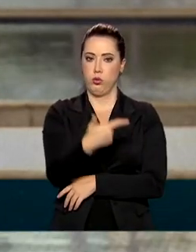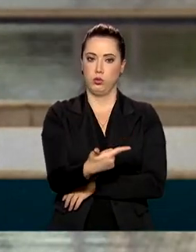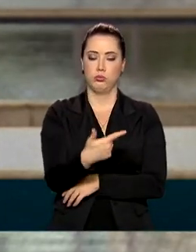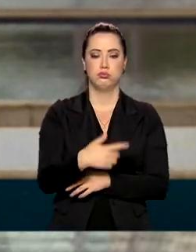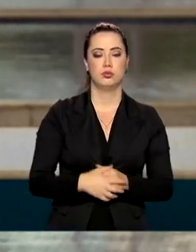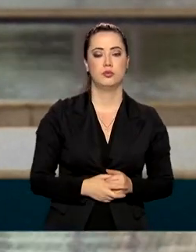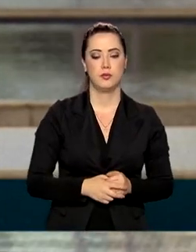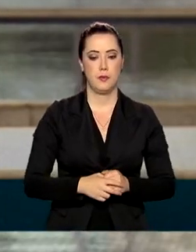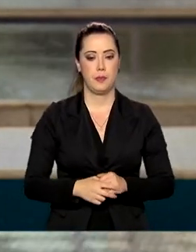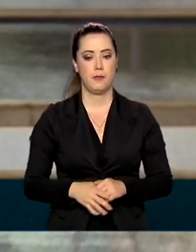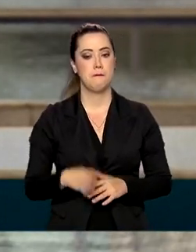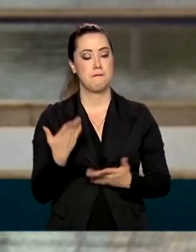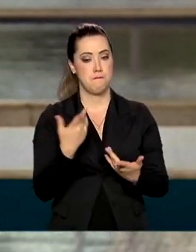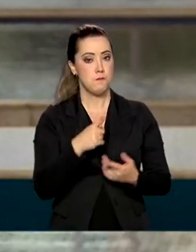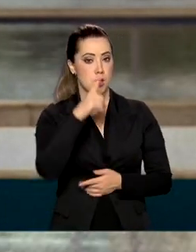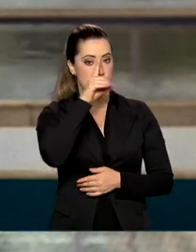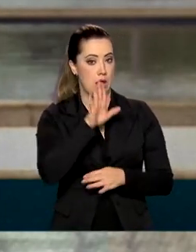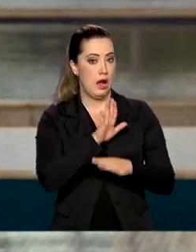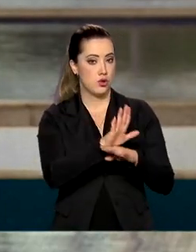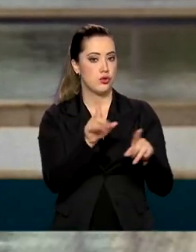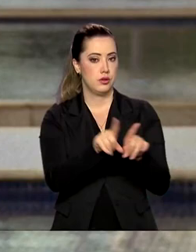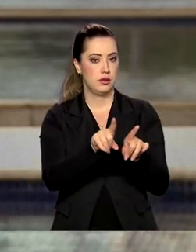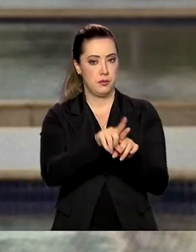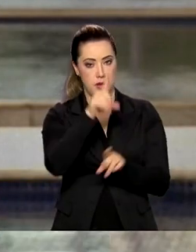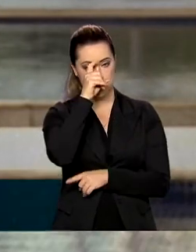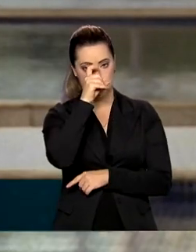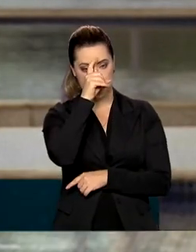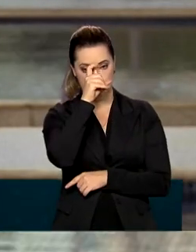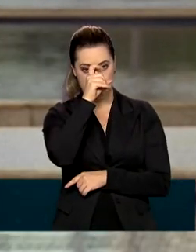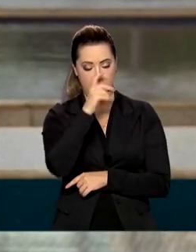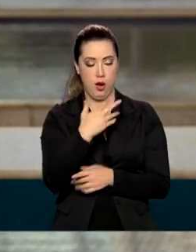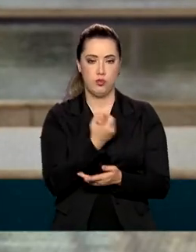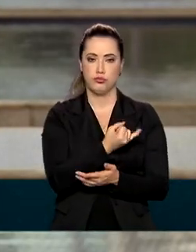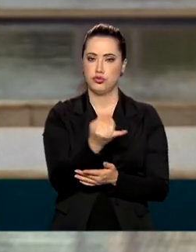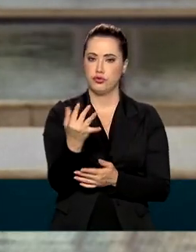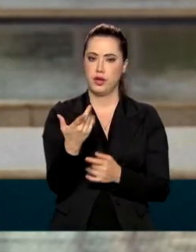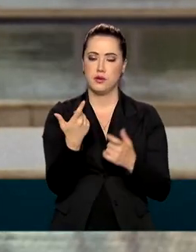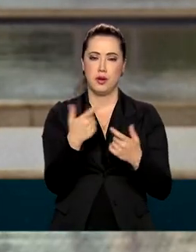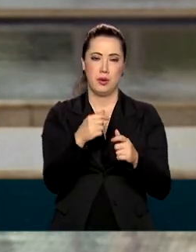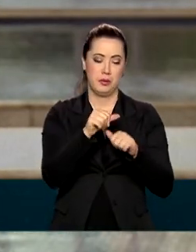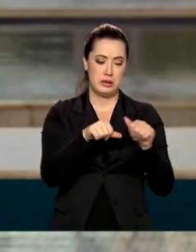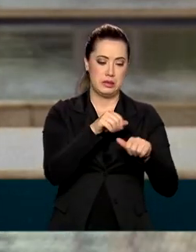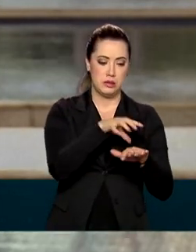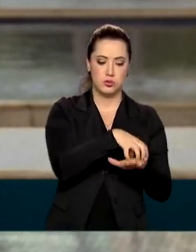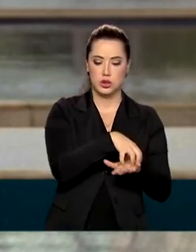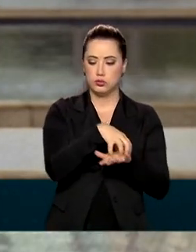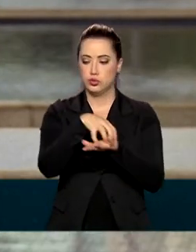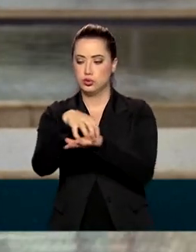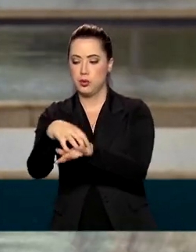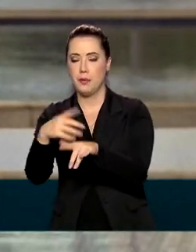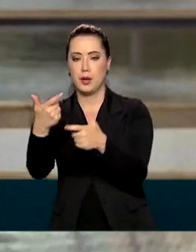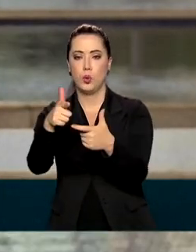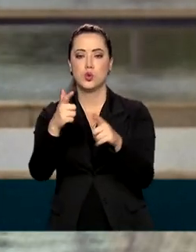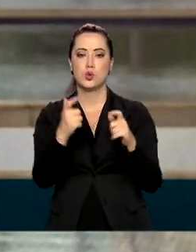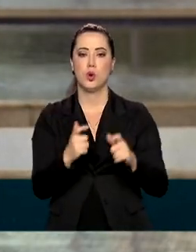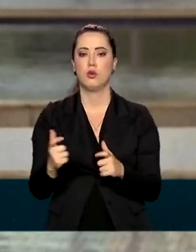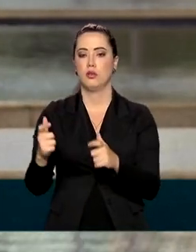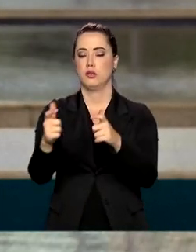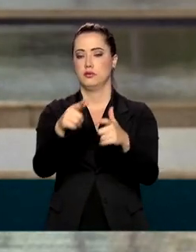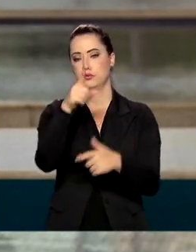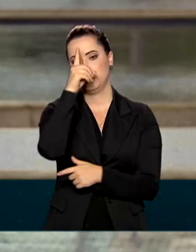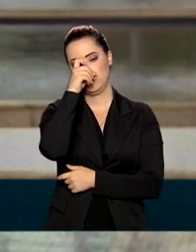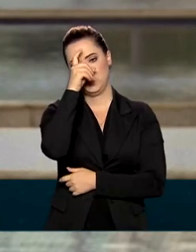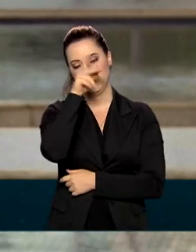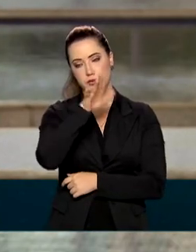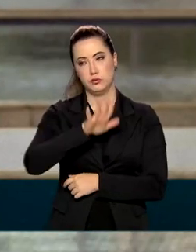Rondônia e Roraima e incluem a remoção de pacientes para diversas cidades devido à lotação das unidades de saúde. De acordo com o